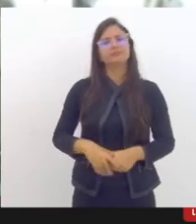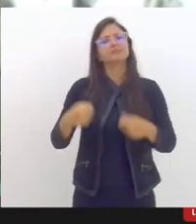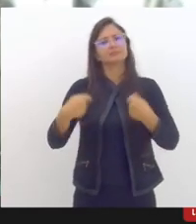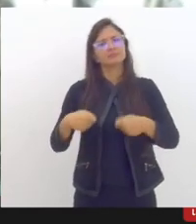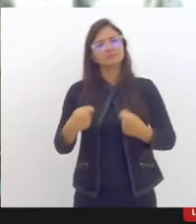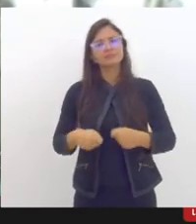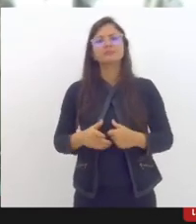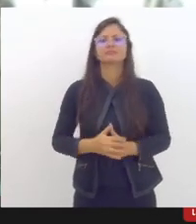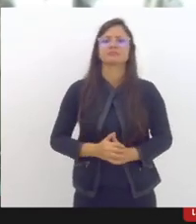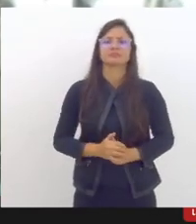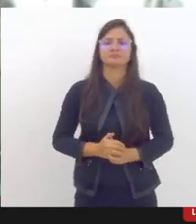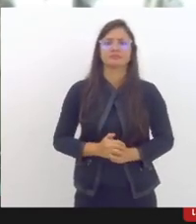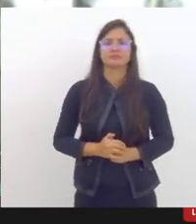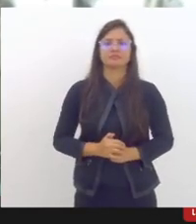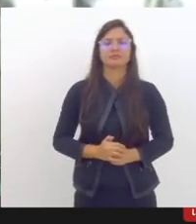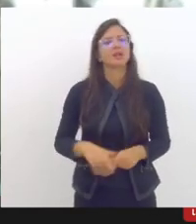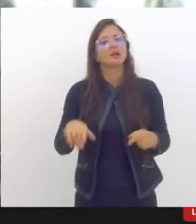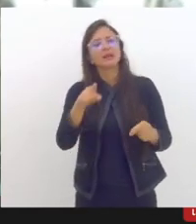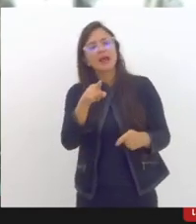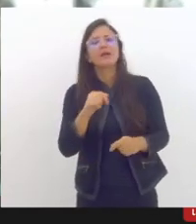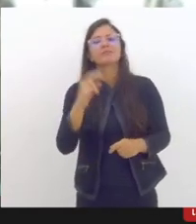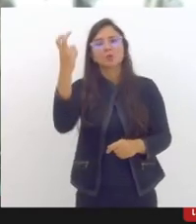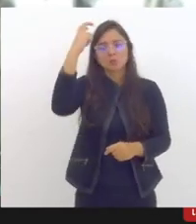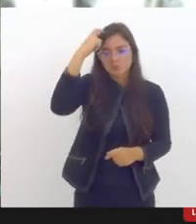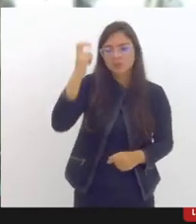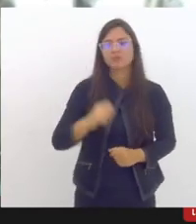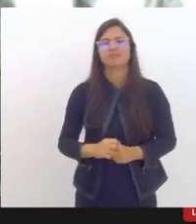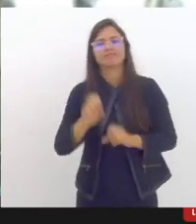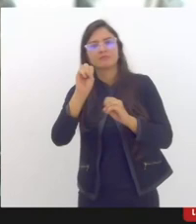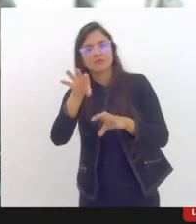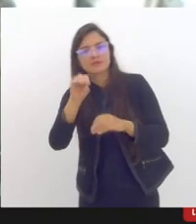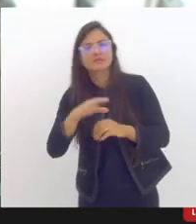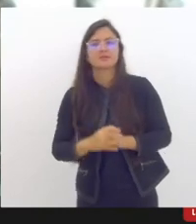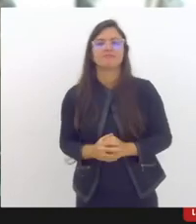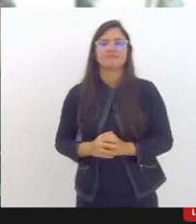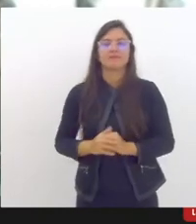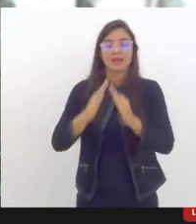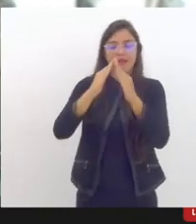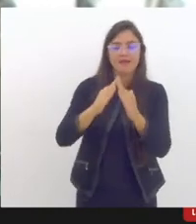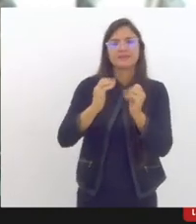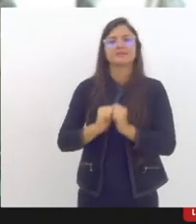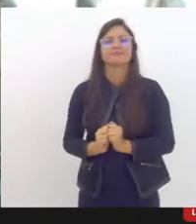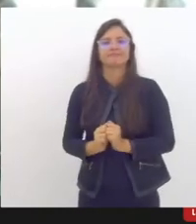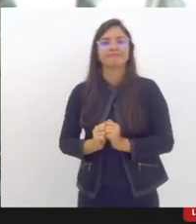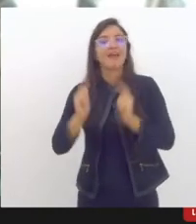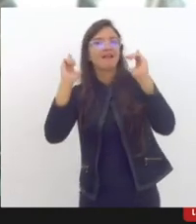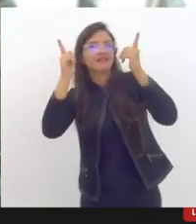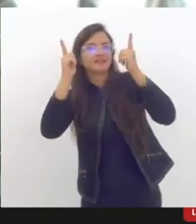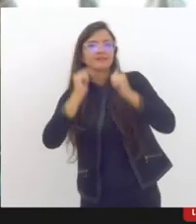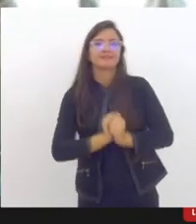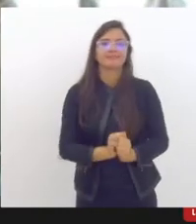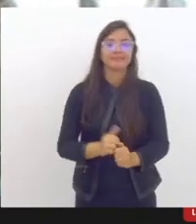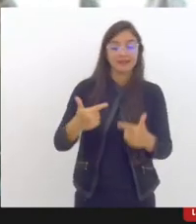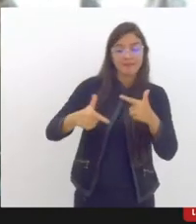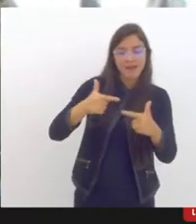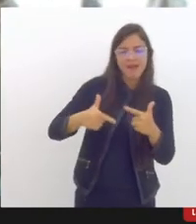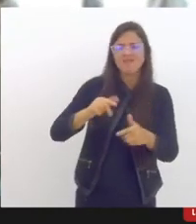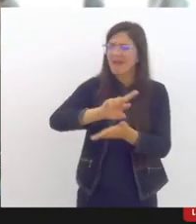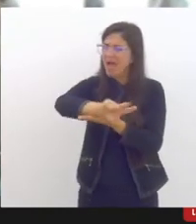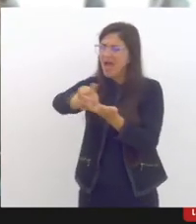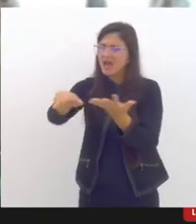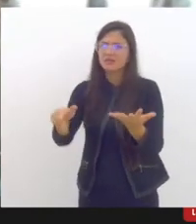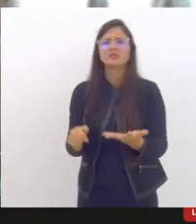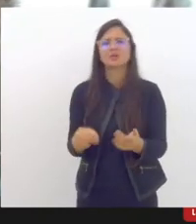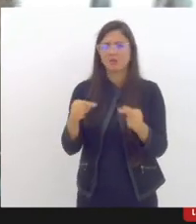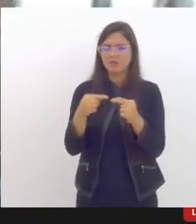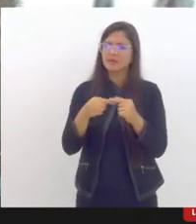equidade a cultura educação habitação lazer trabalho etc. assim as iniquidades raciais e